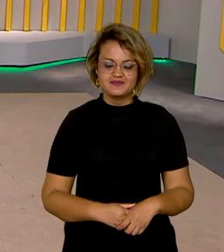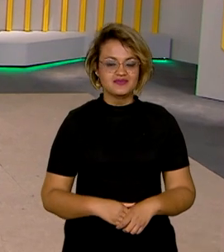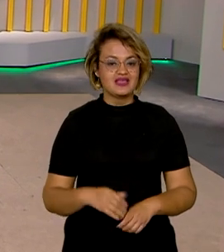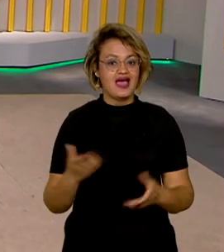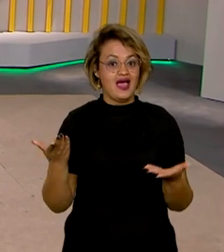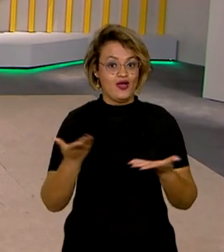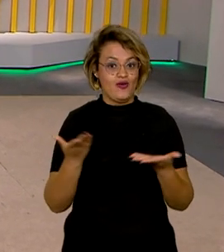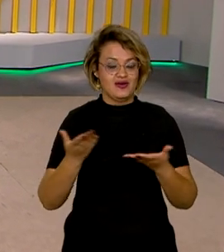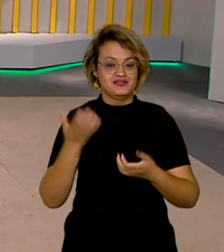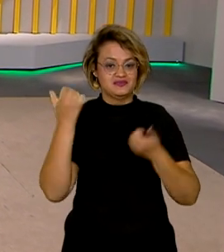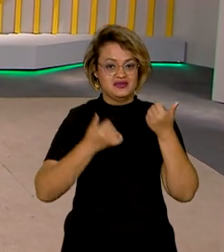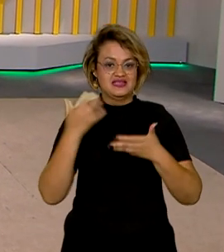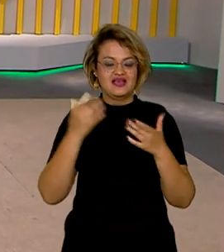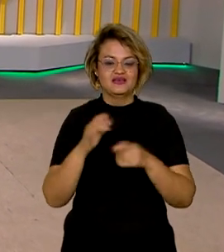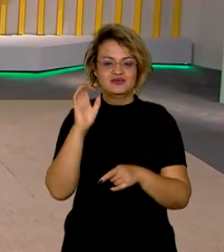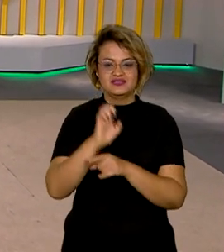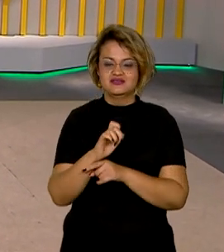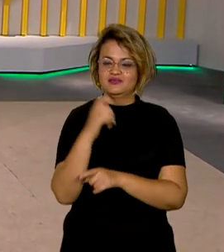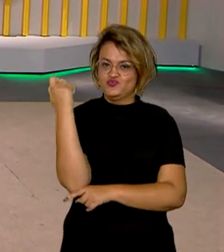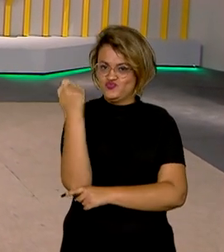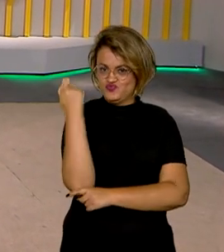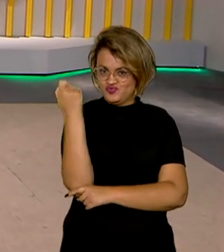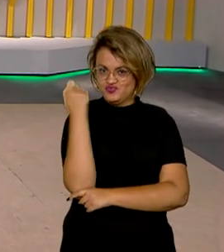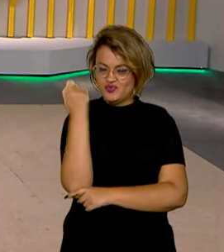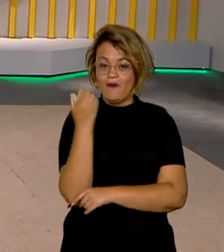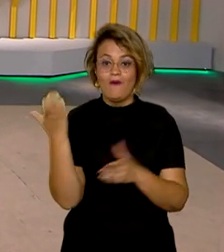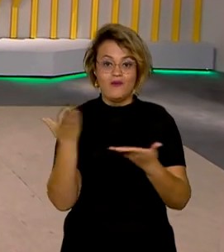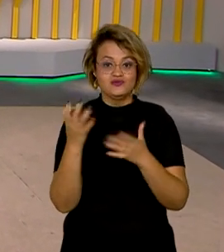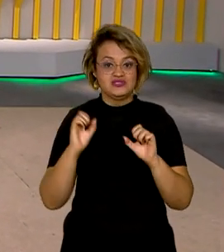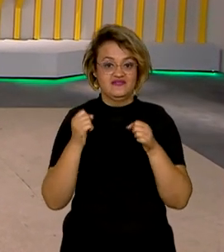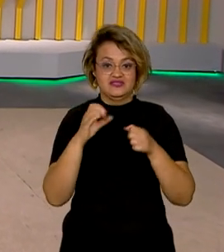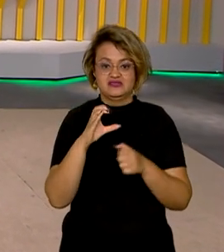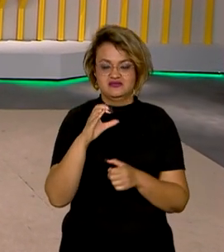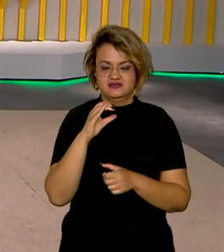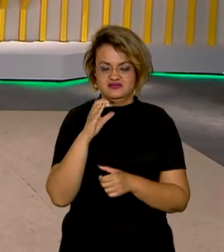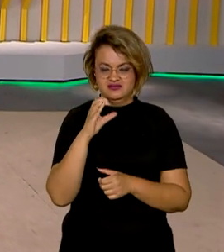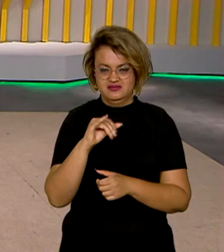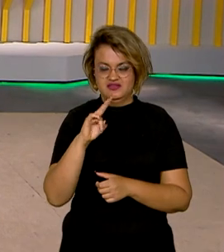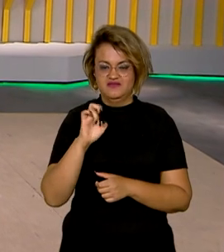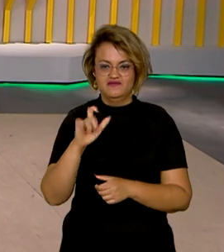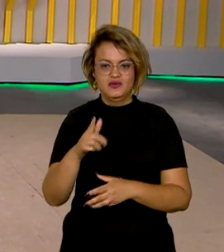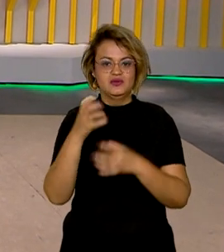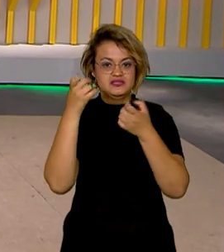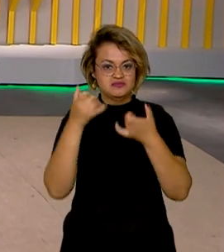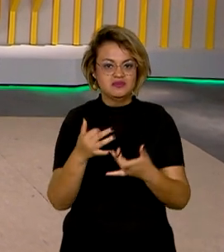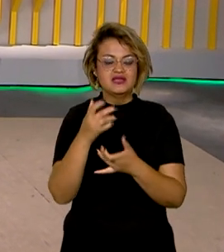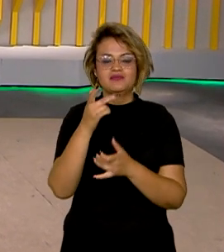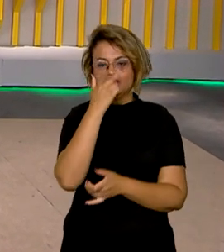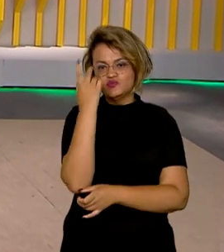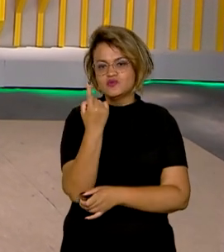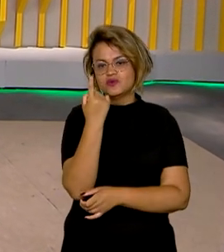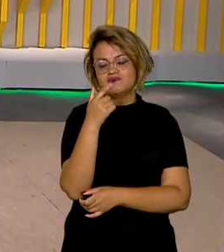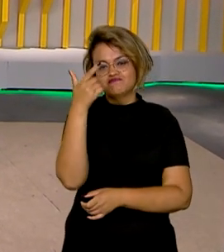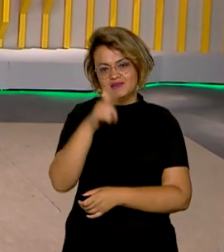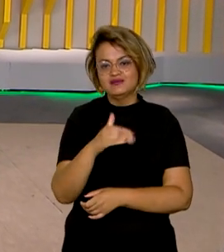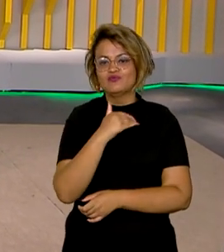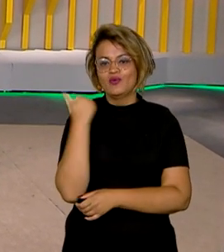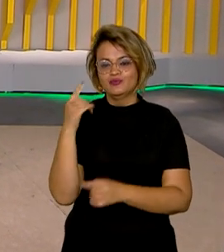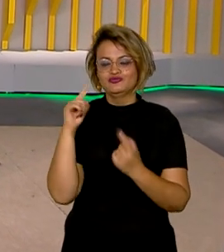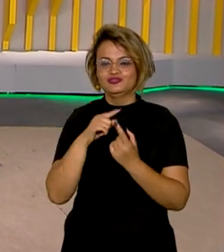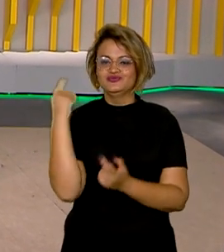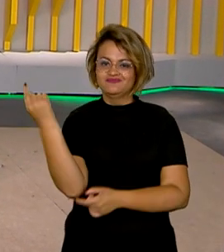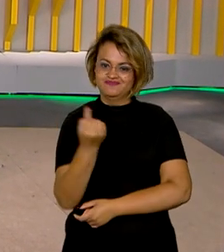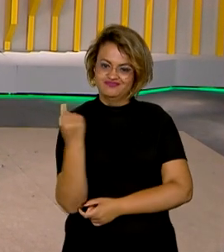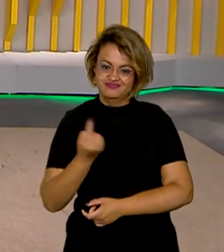Nós vamos agora falar do Rio Grande do Sul. Hoje, a Defesa Civil do Estado contabilizou mais uma morte por causa do ciclone.